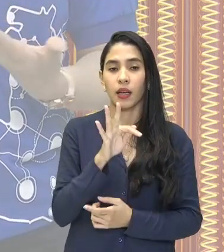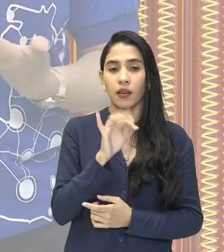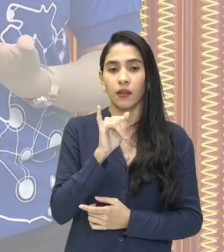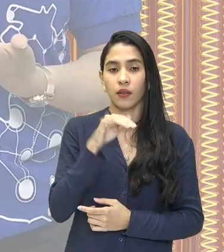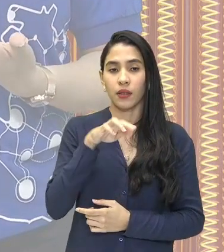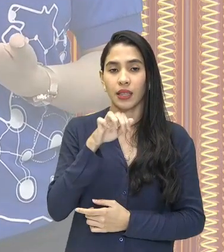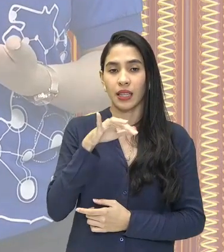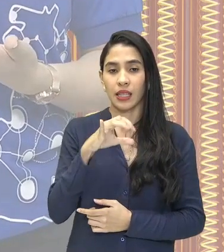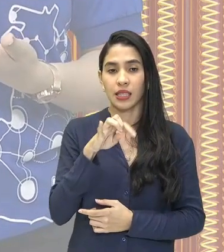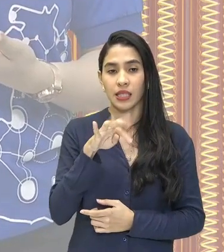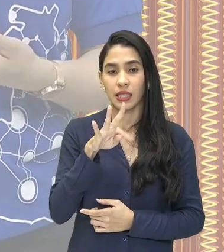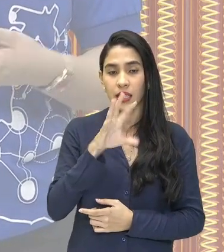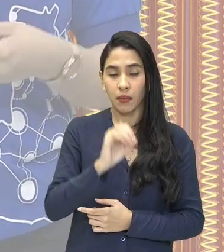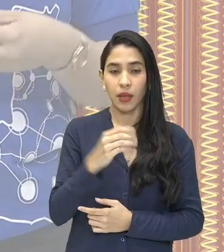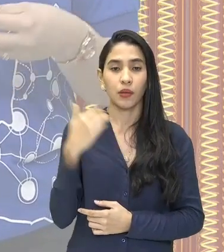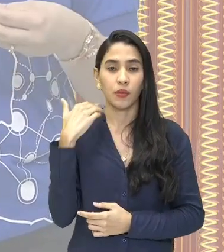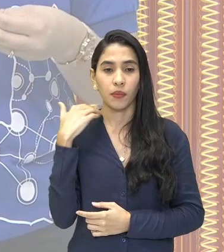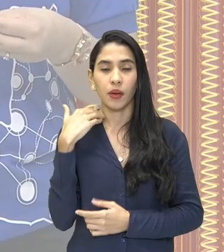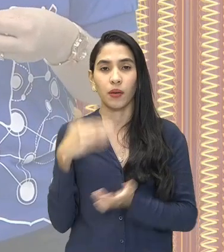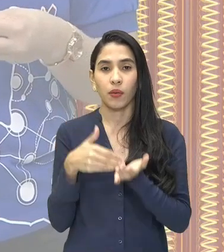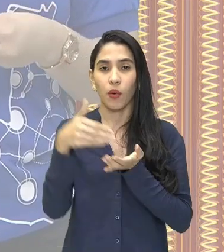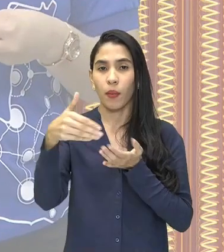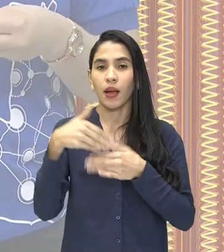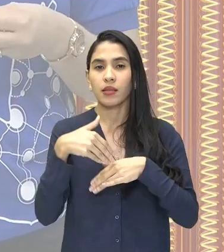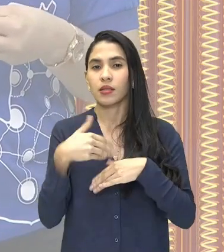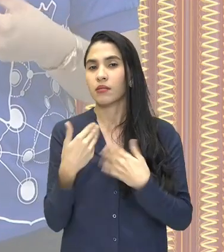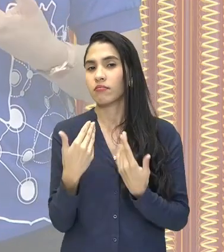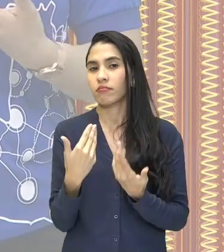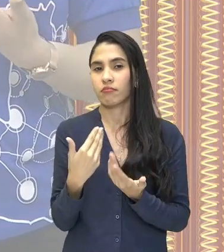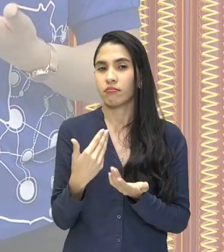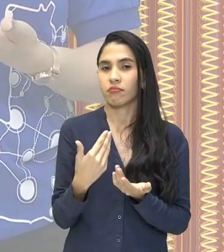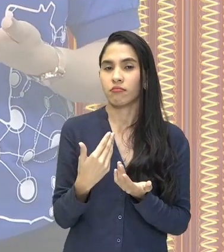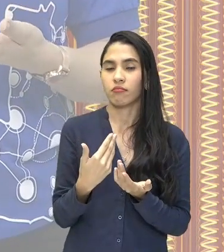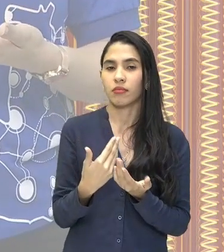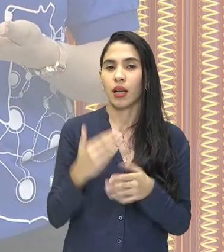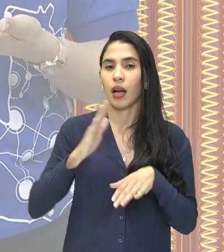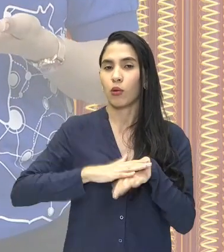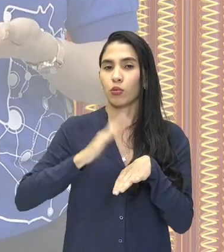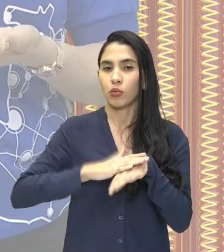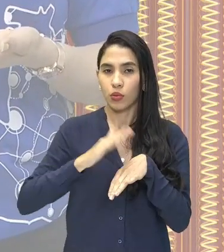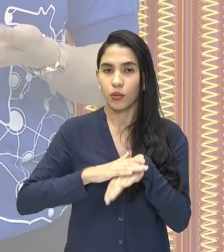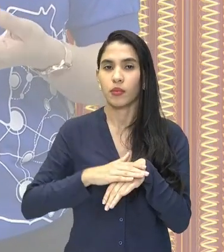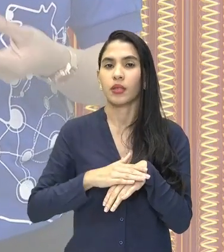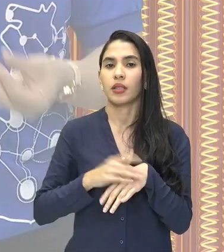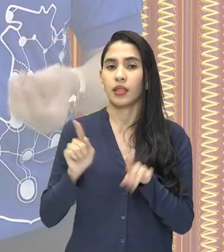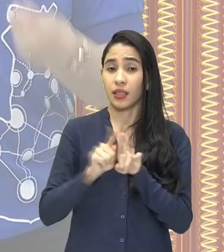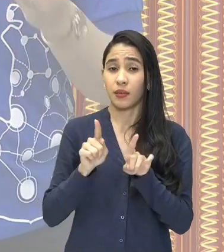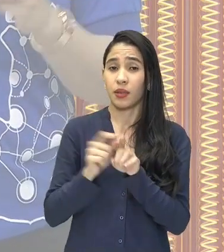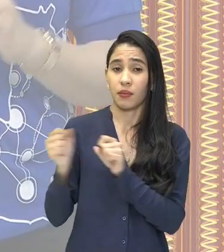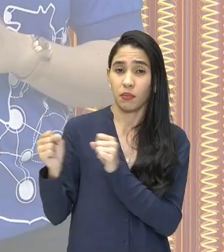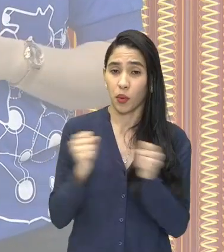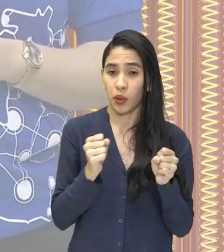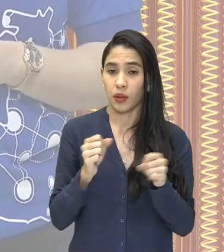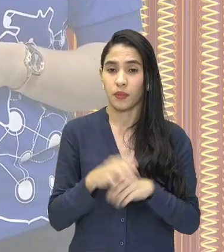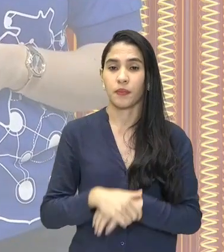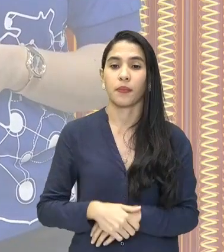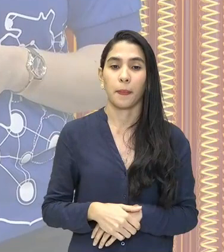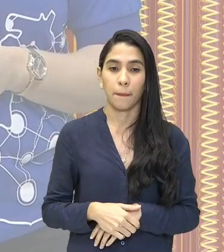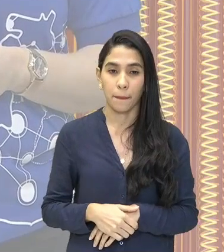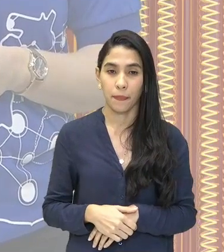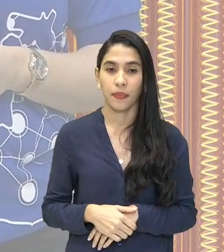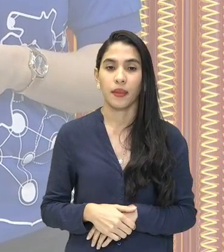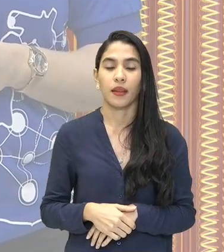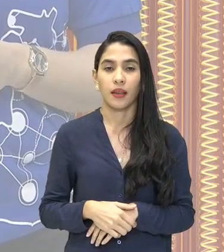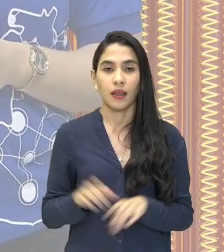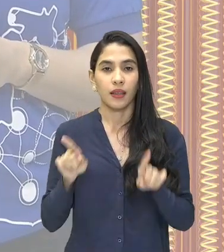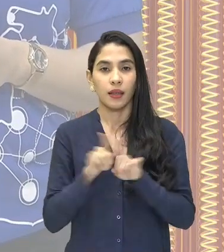sistema, os bancos vão começar a ter mais propriedade, também mais poder. E por fim, nós temos aí o